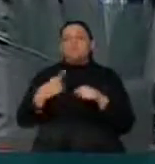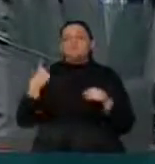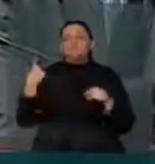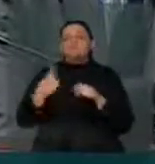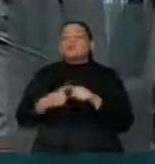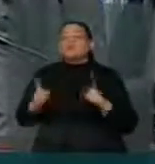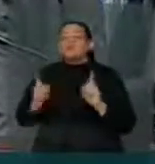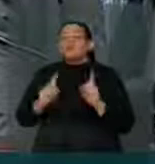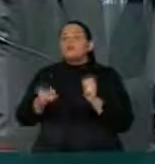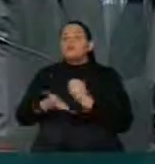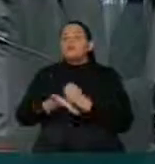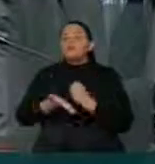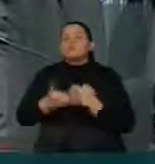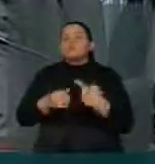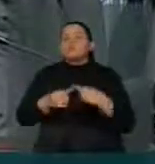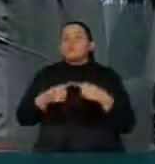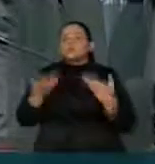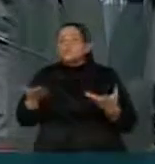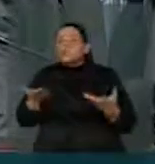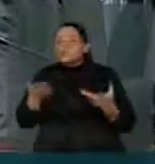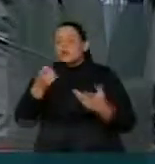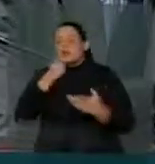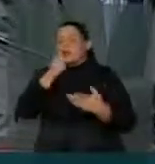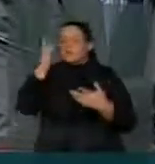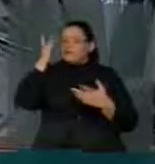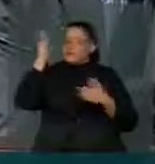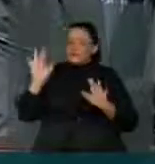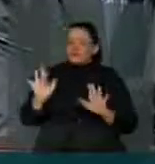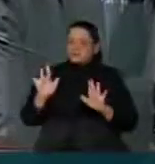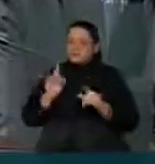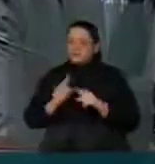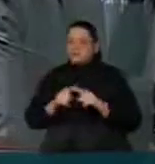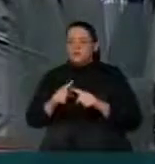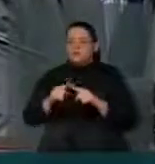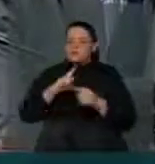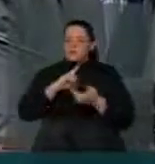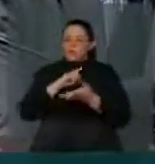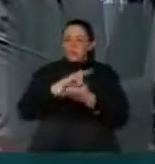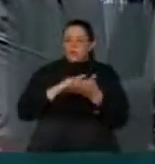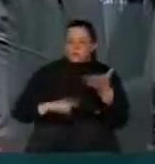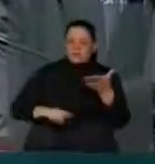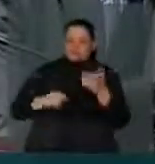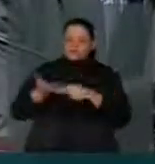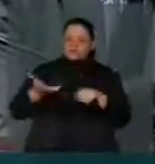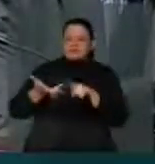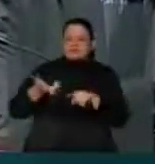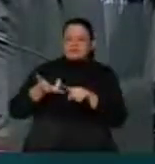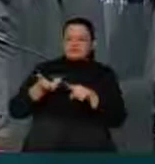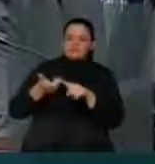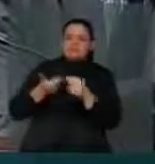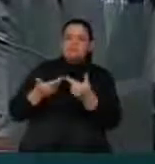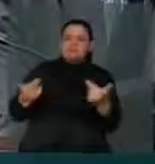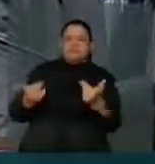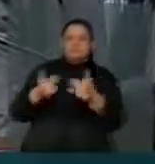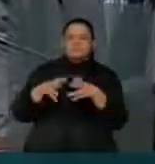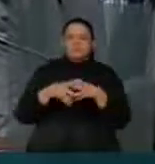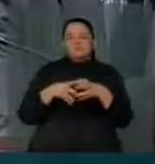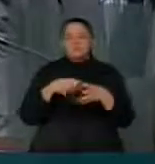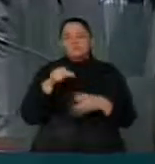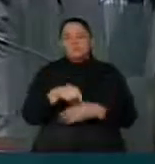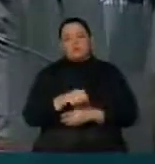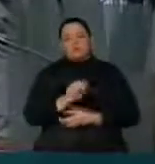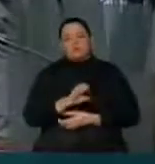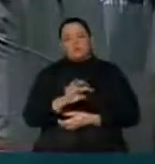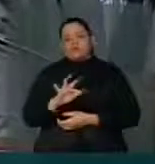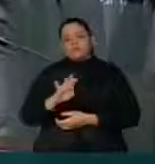está exatamente numa inadequação documental, uma série de outras razões, pela SET Brasil. E que só em